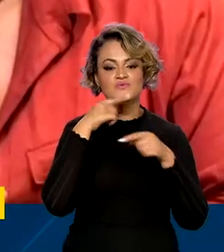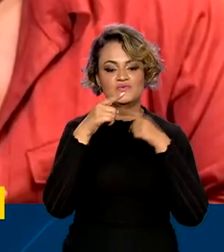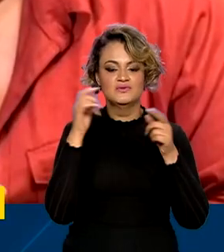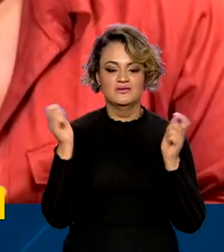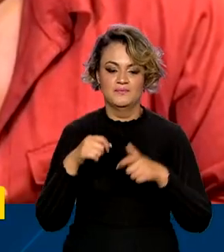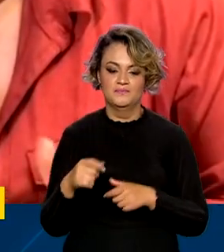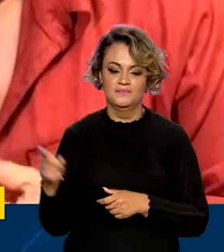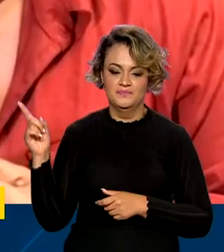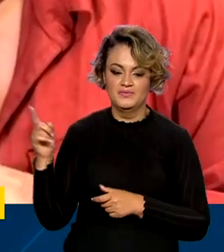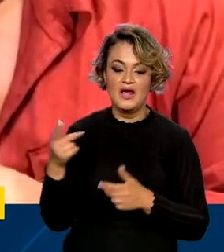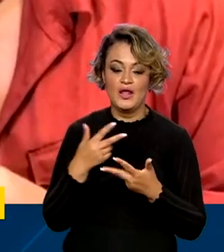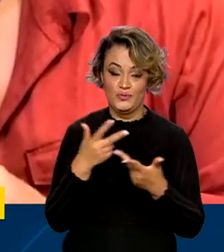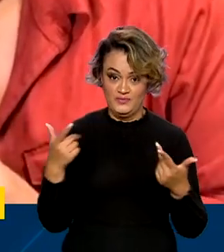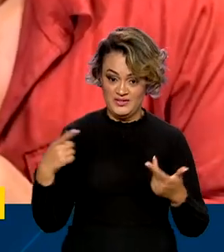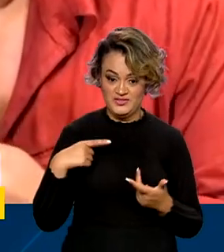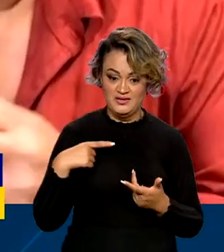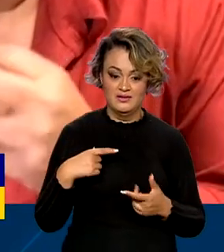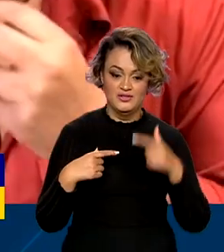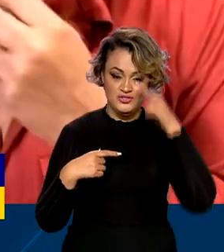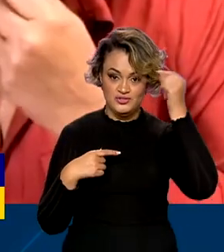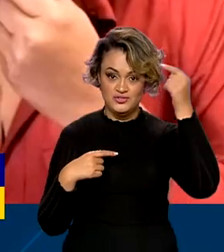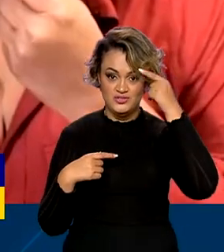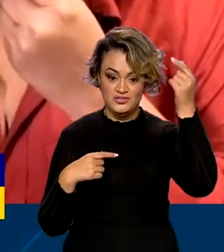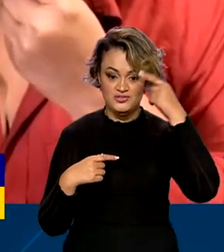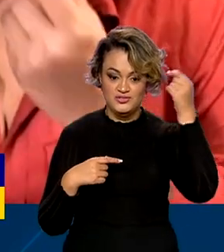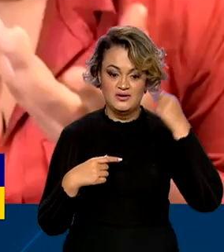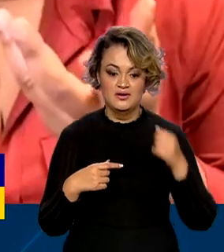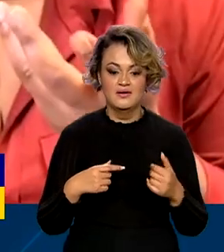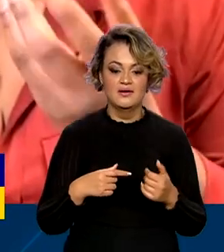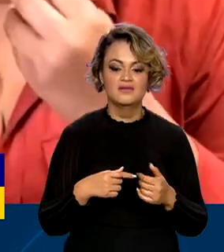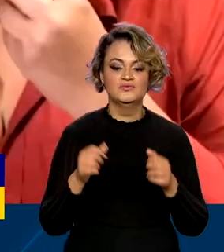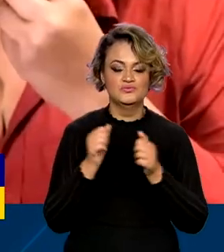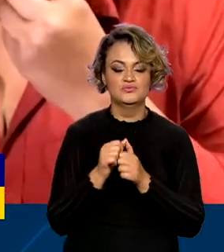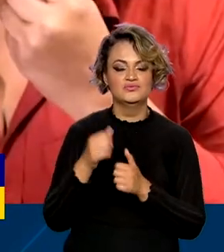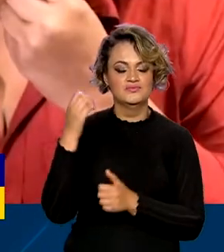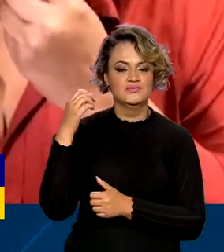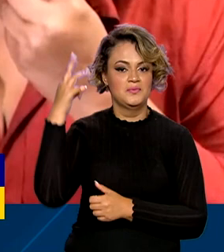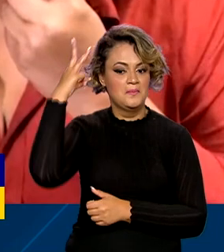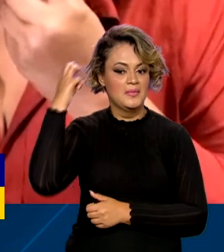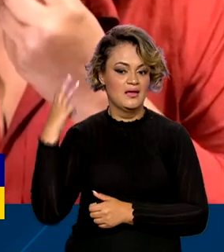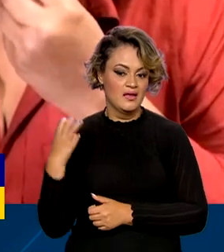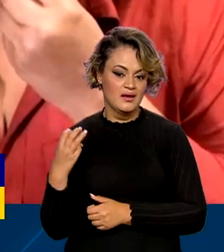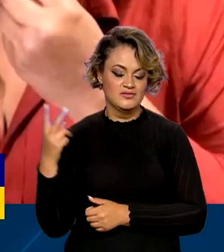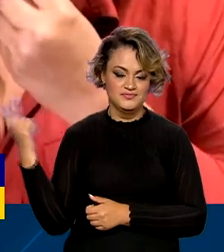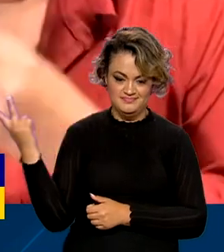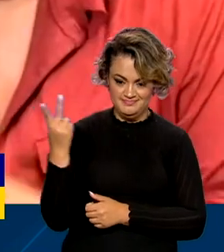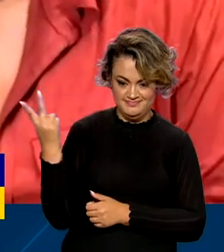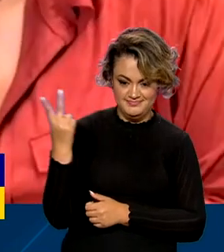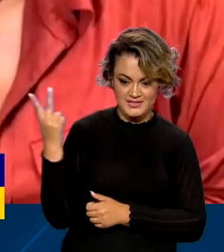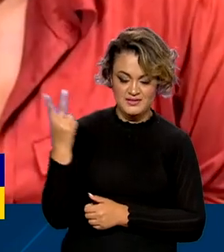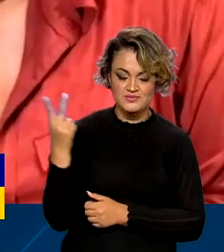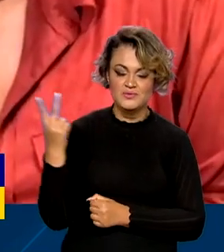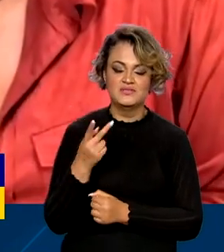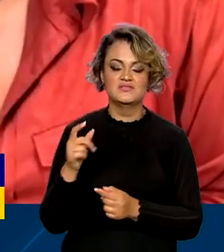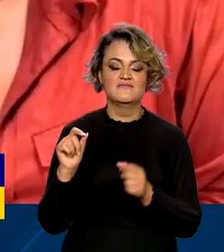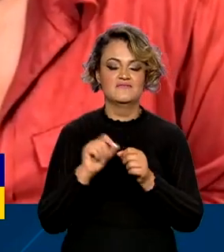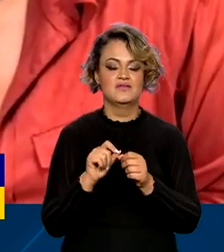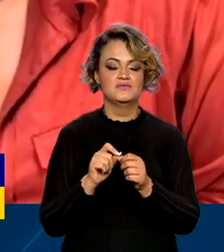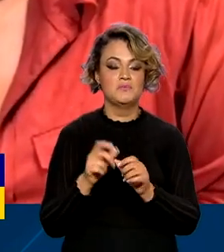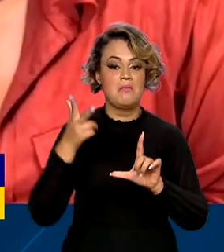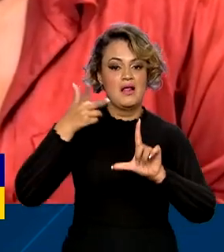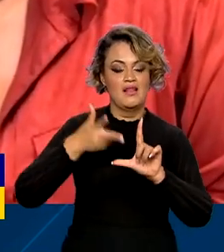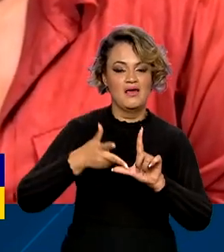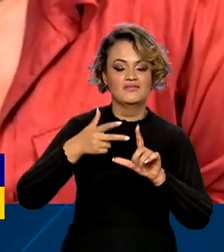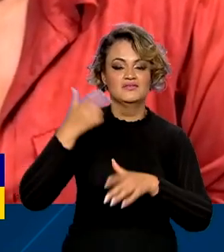Para marcar a novidade, a primeira-dama Jangelula da Silva e a ministra da Cultura Margarete Menezes fizeram uma live